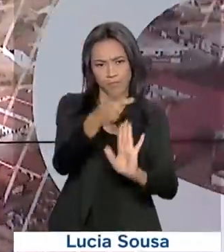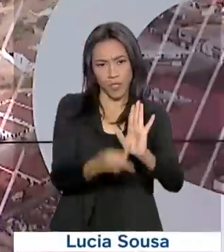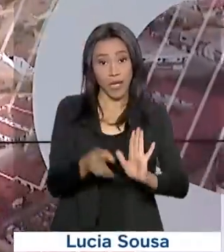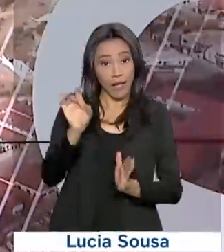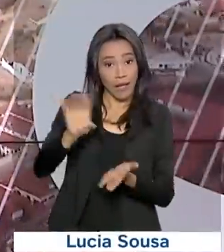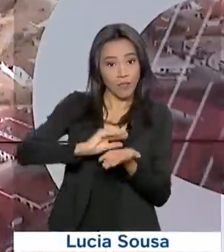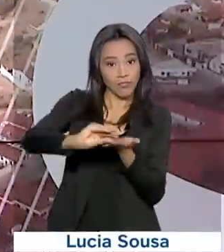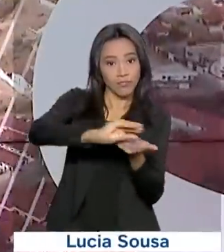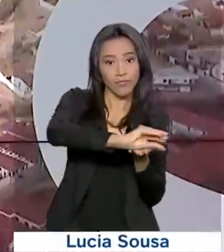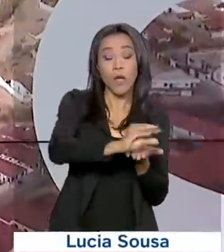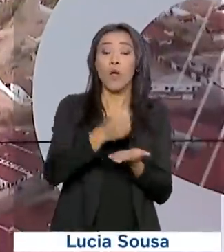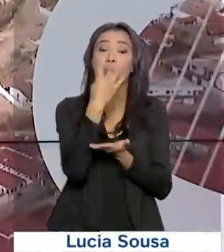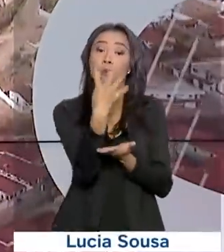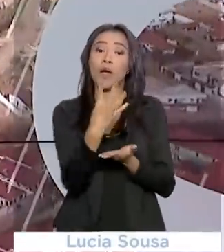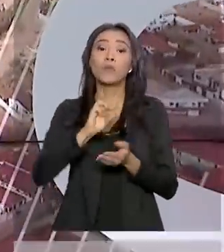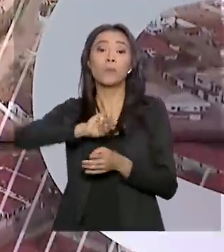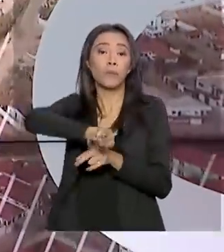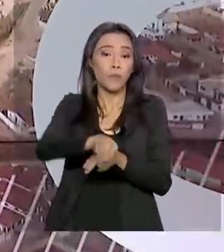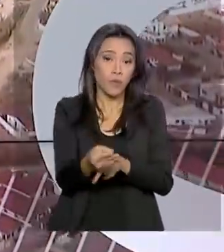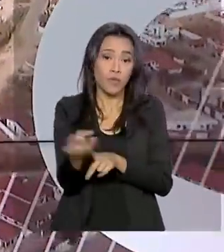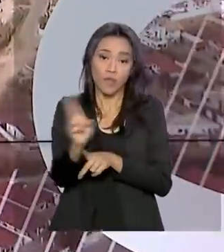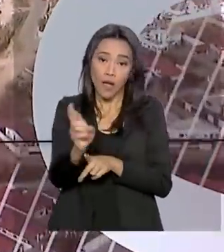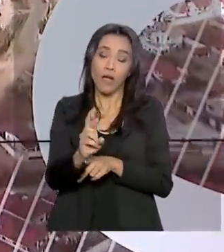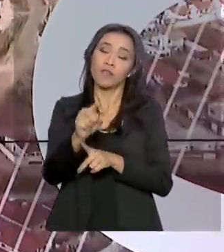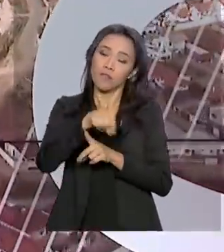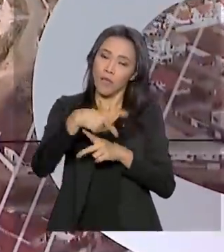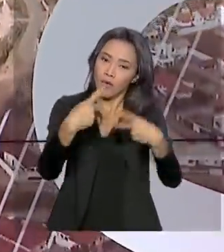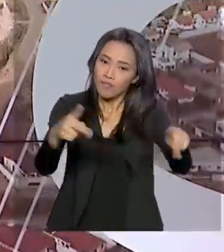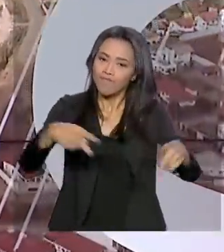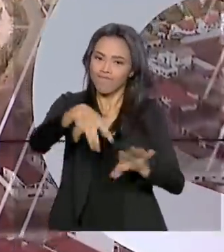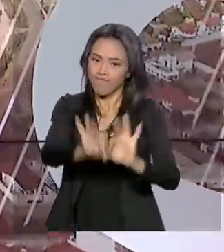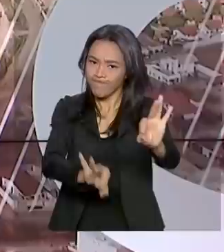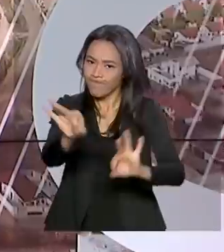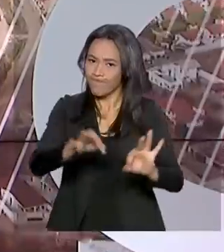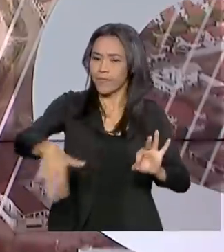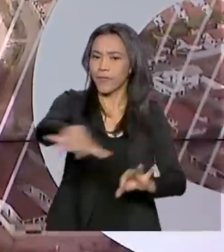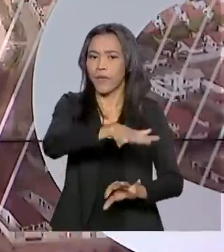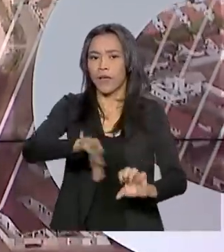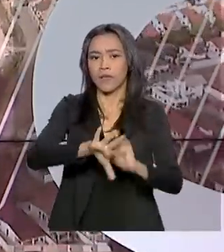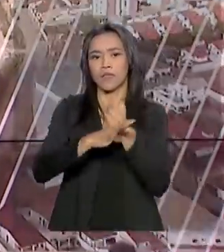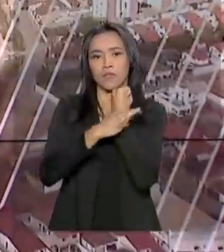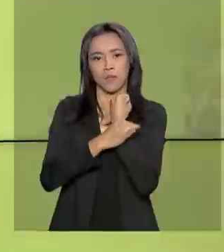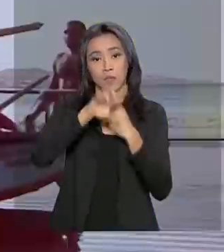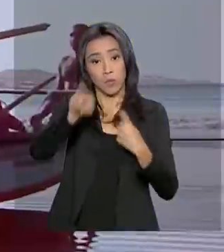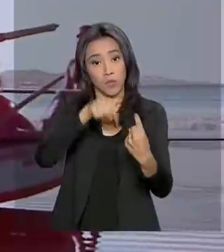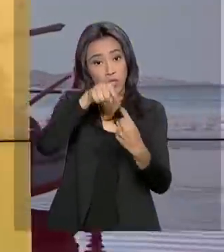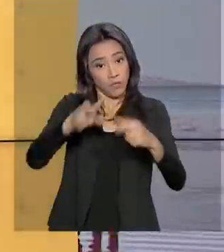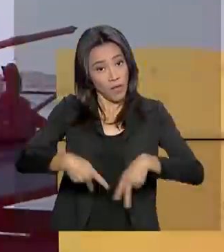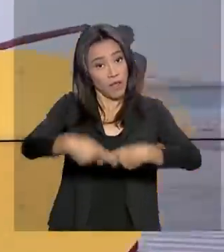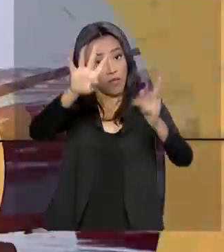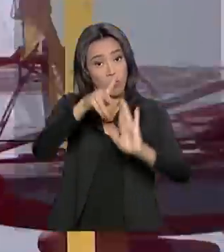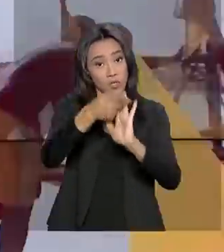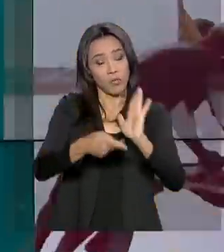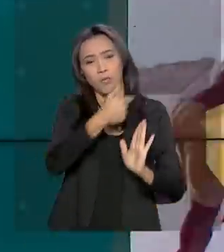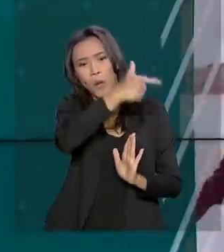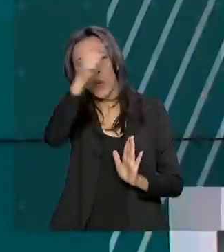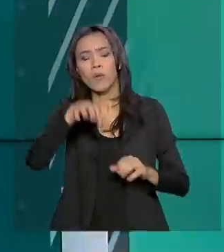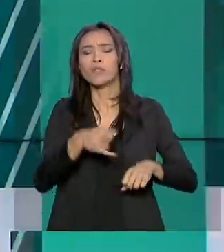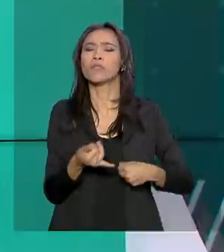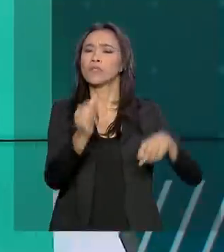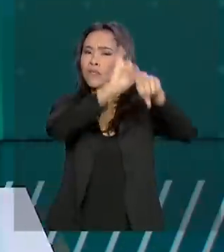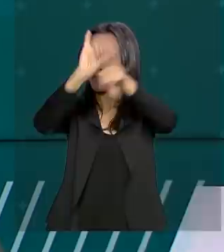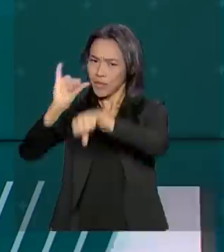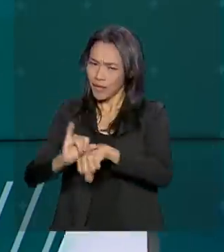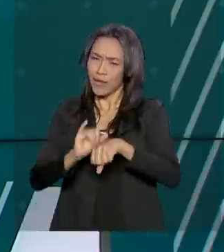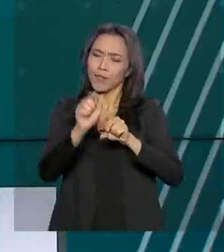inicialmente quatro milhões de reais para investimentos em segurança pública. A ideia é levar o projeto para outras cidades a partir